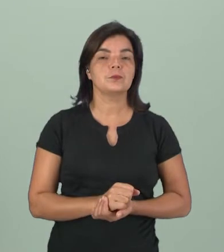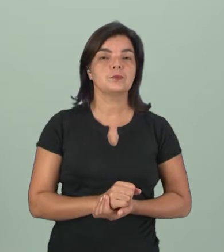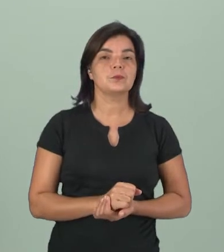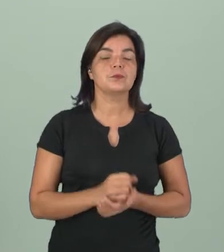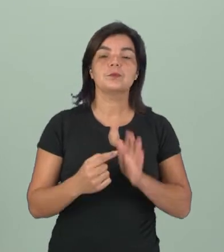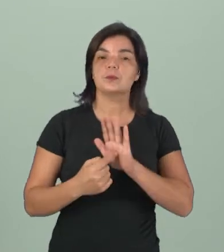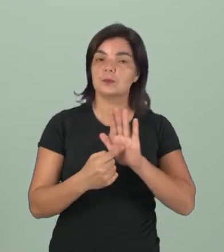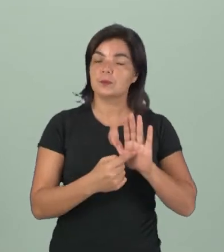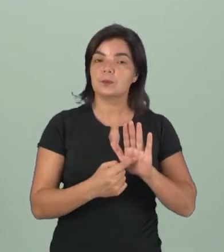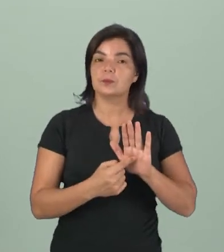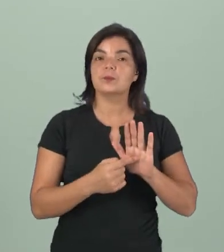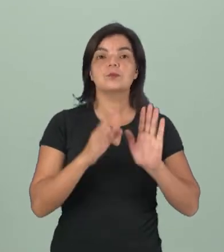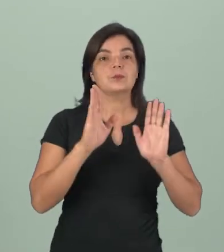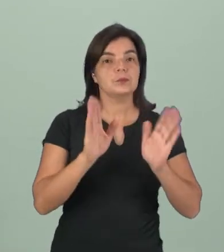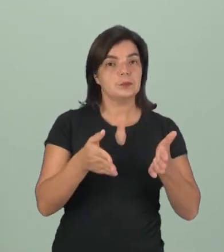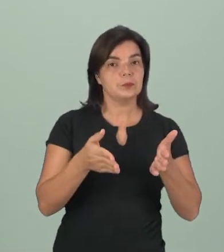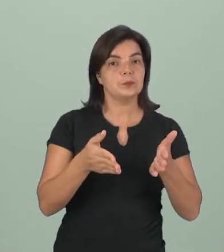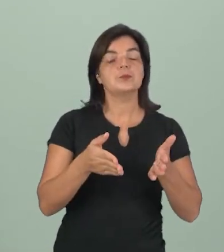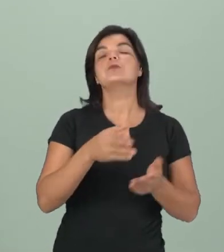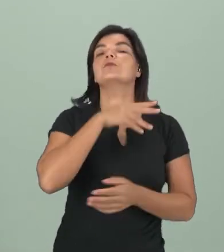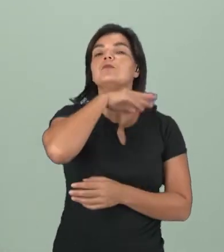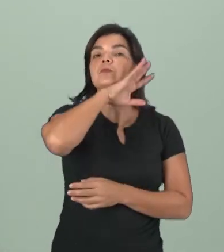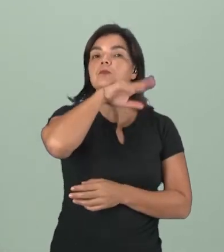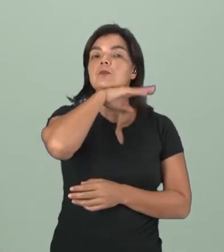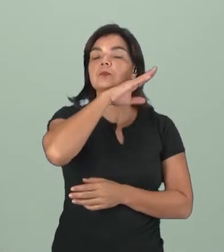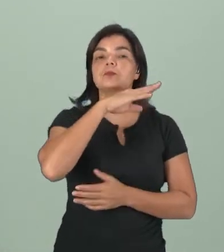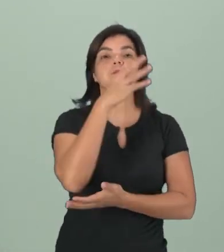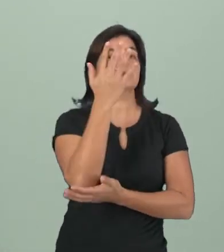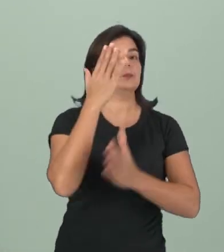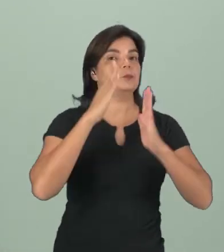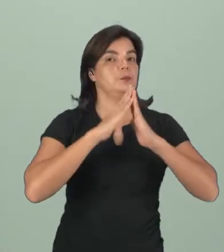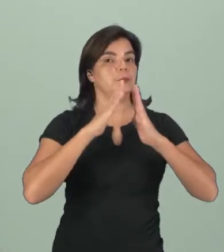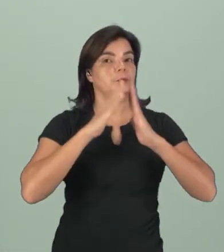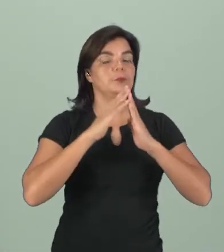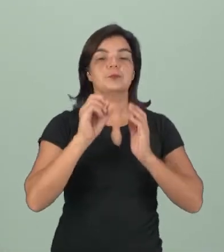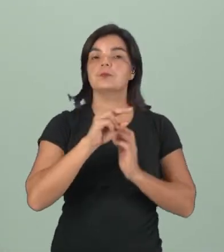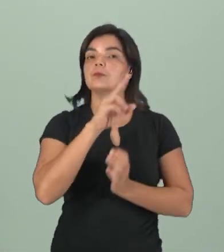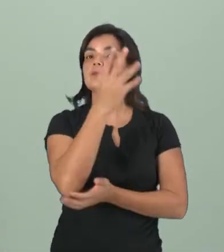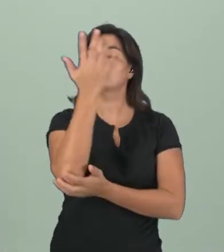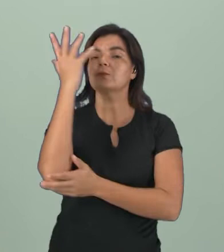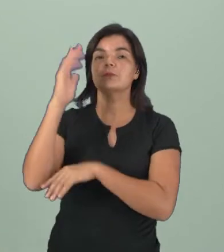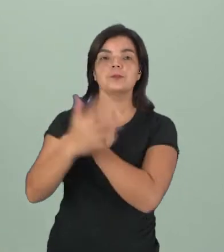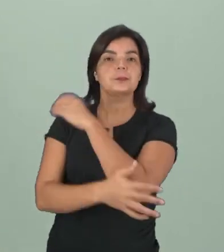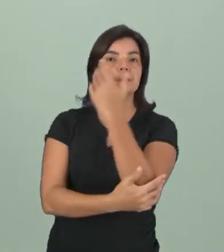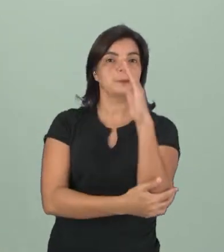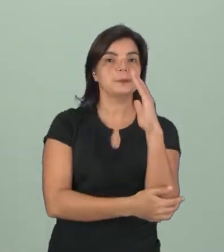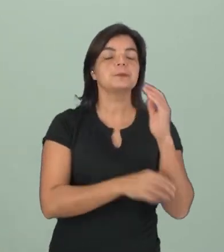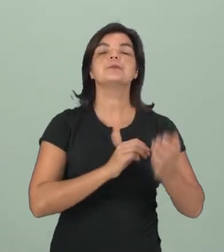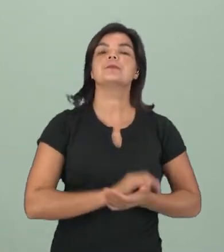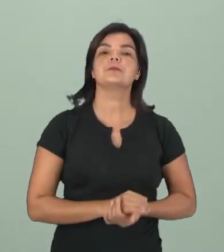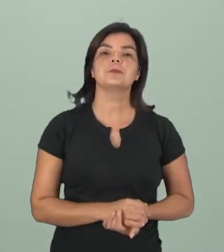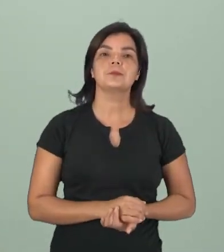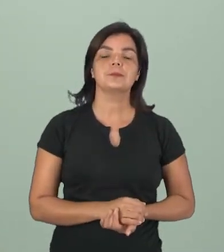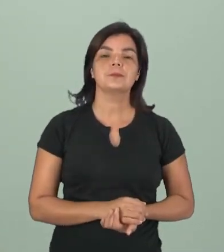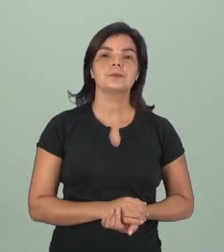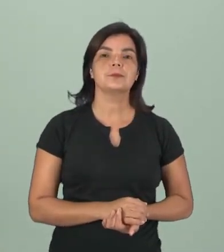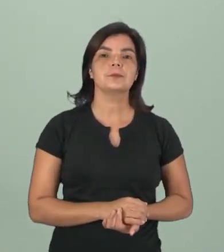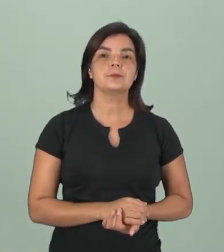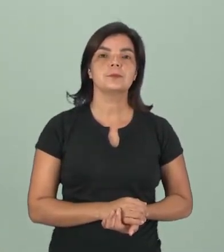animal que eu vou mostrar a imagem é um animal doméstico ou ele é um animal selvagem. Então, eu vou pegar